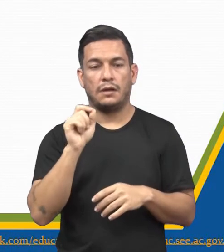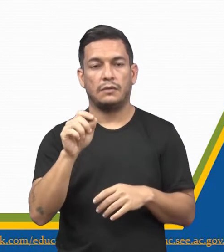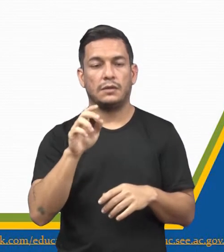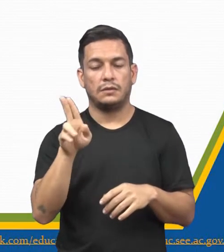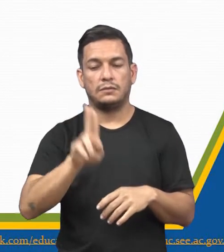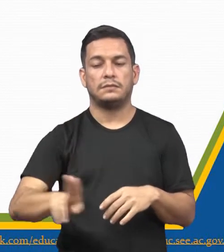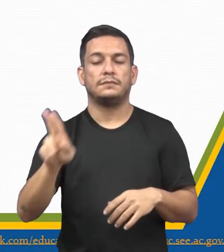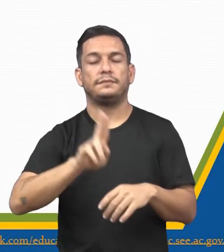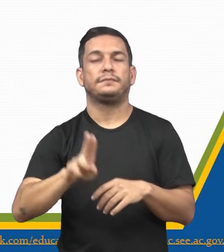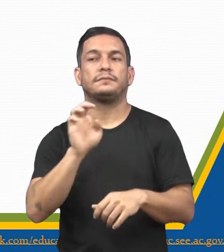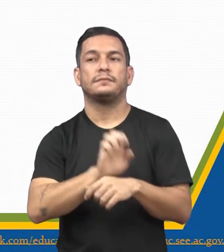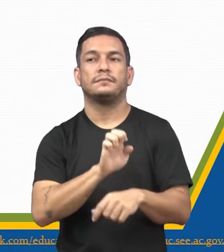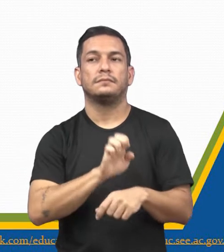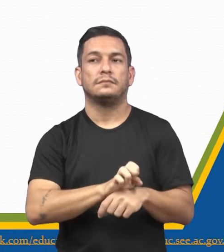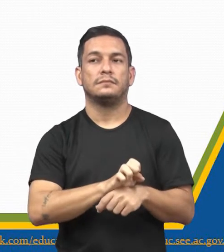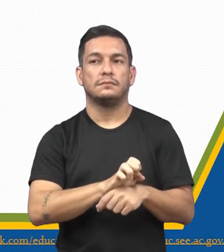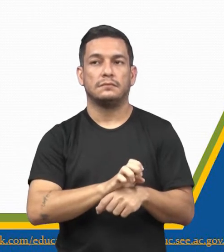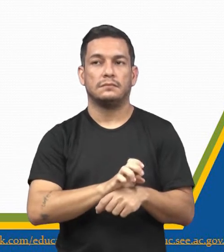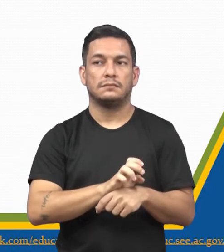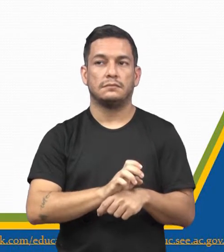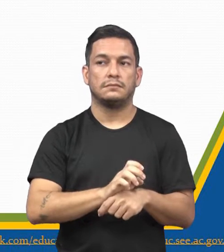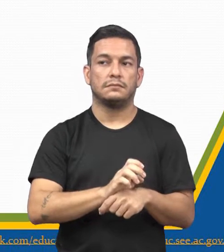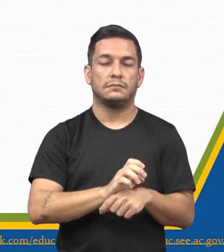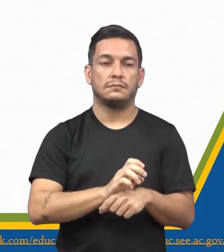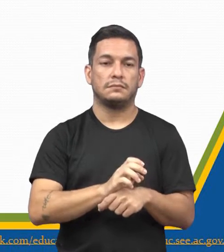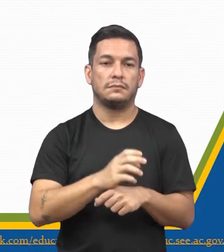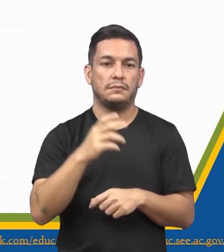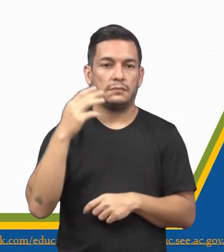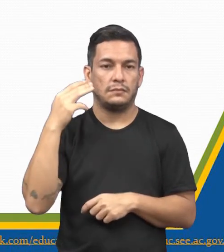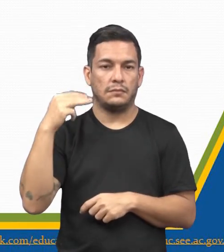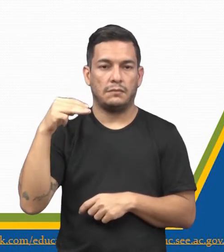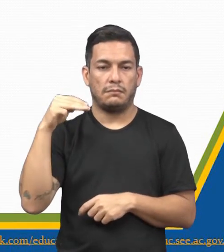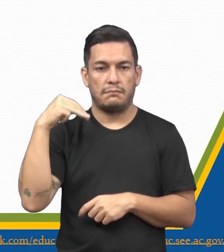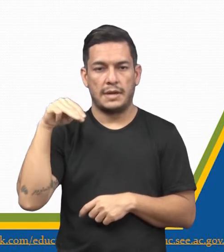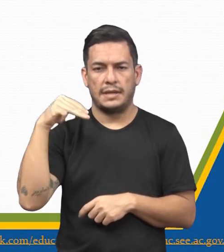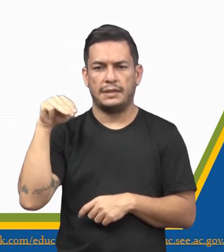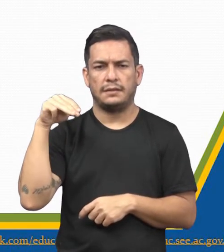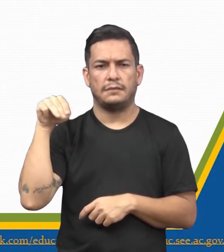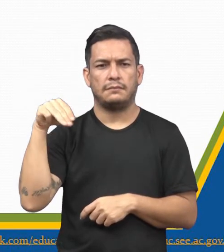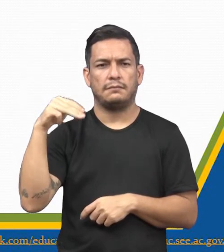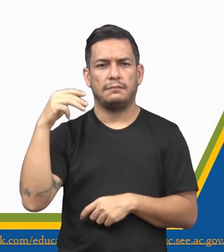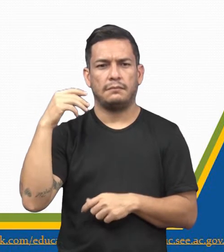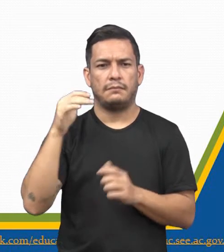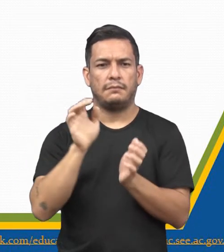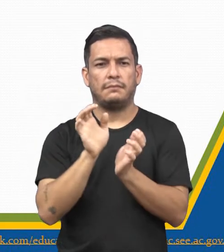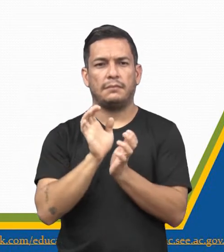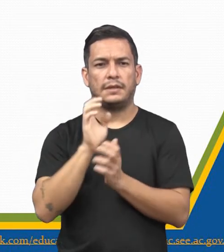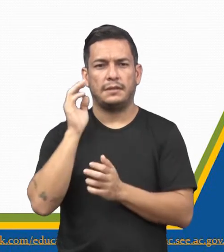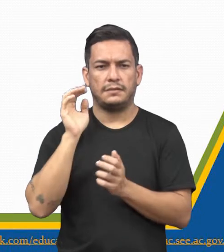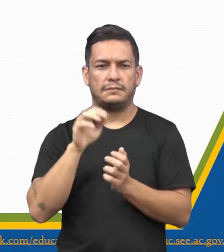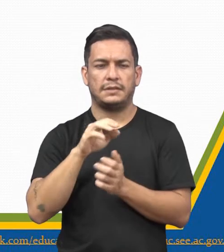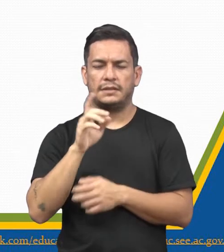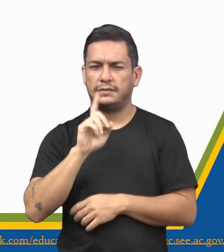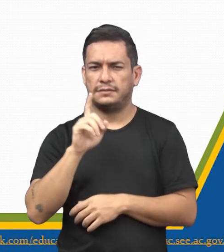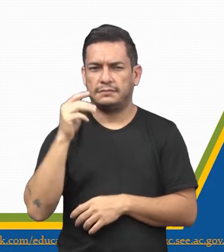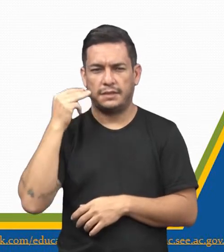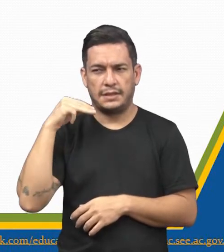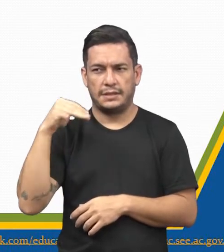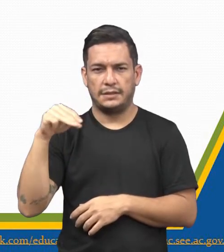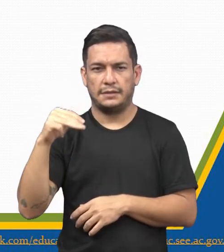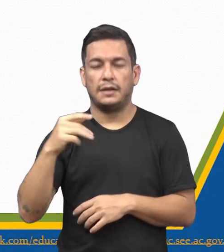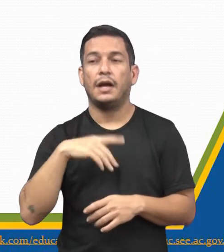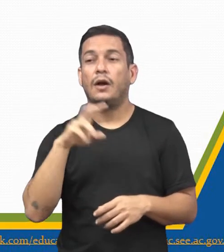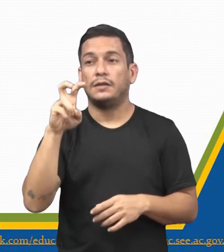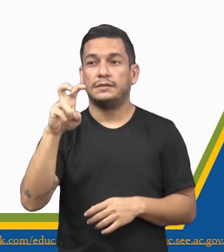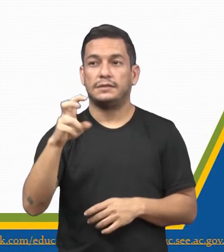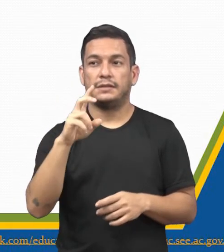Estadual do Maranhão, né. Então vamos lá. Cerca de 5 mil anos depois de alcançar